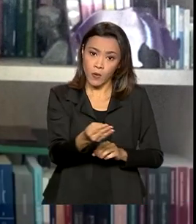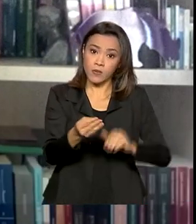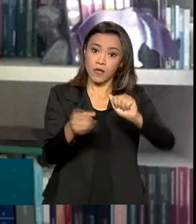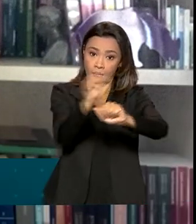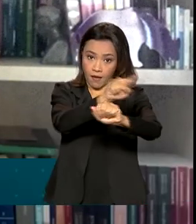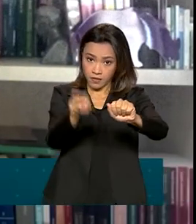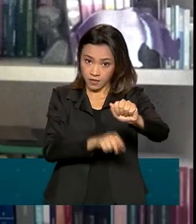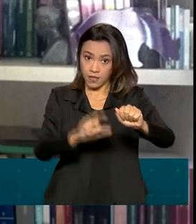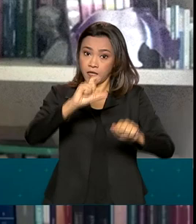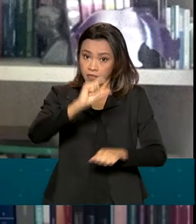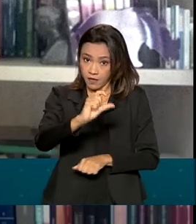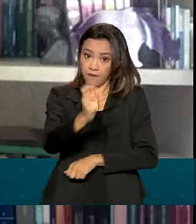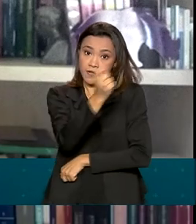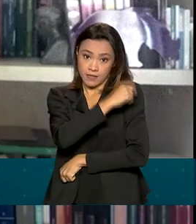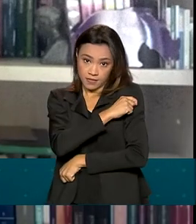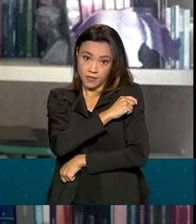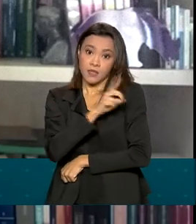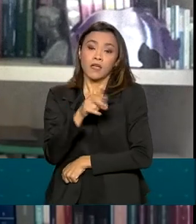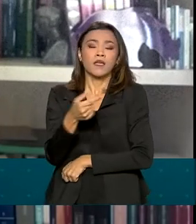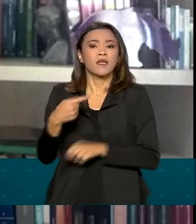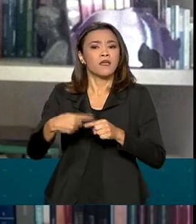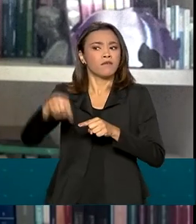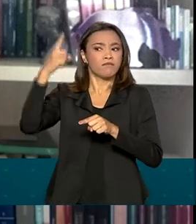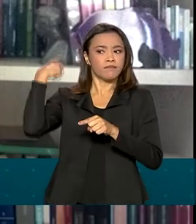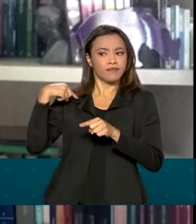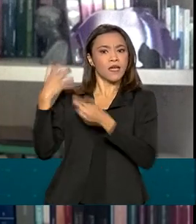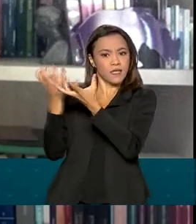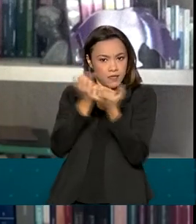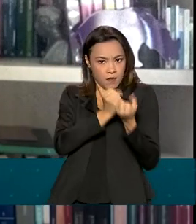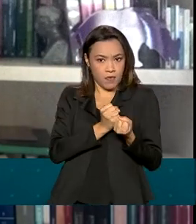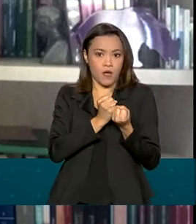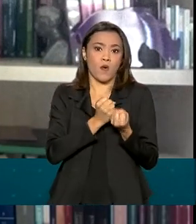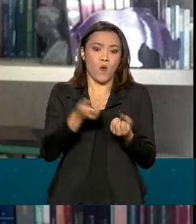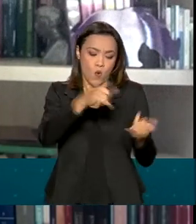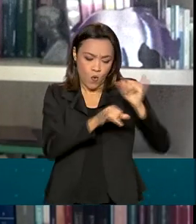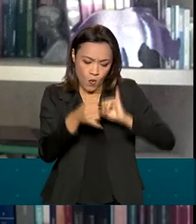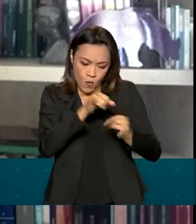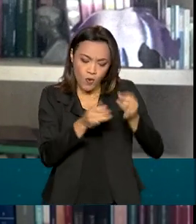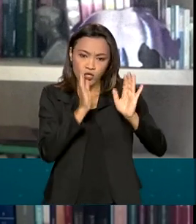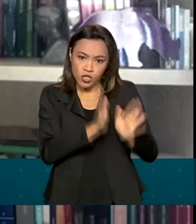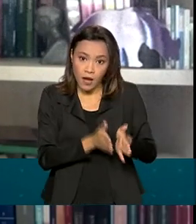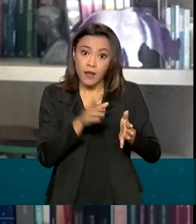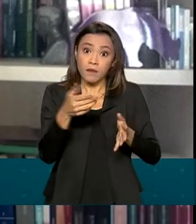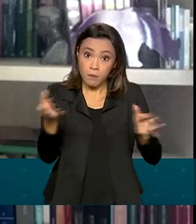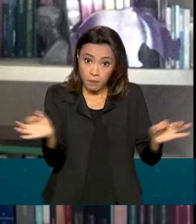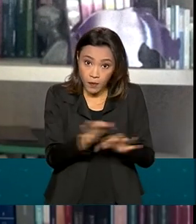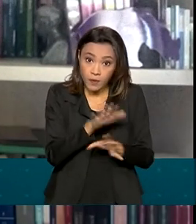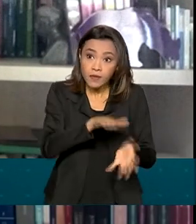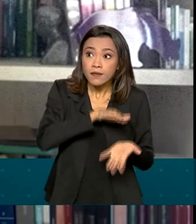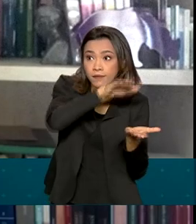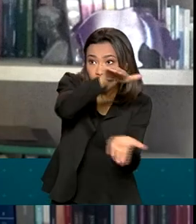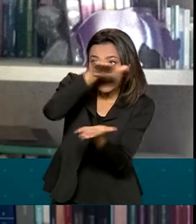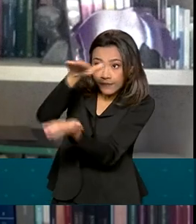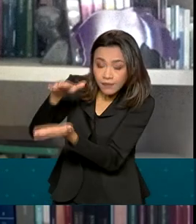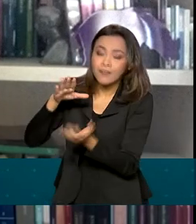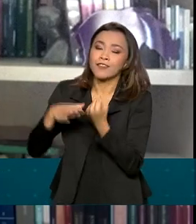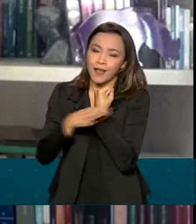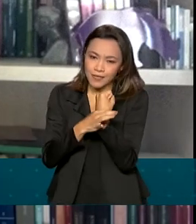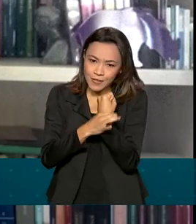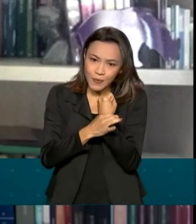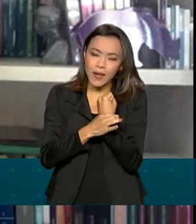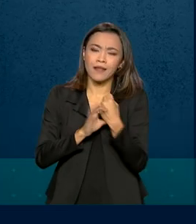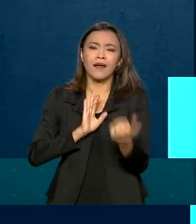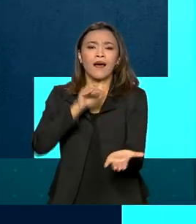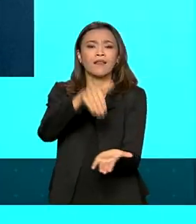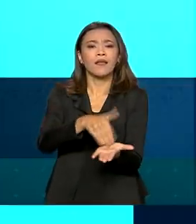com matéria-prima recebida no final de semana. Com isso, as entregas do produto estão garantidas até o começo